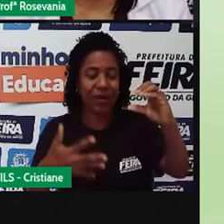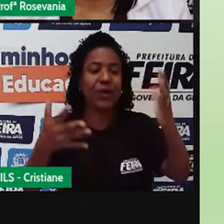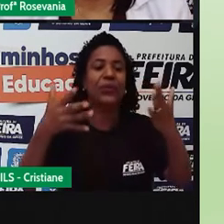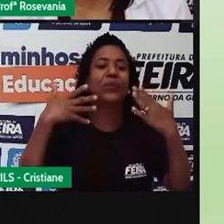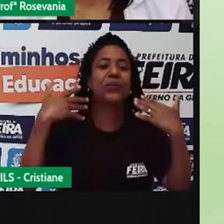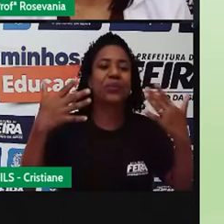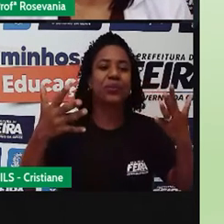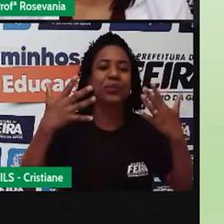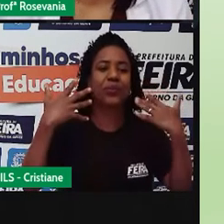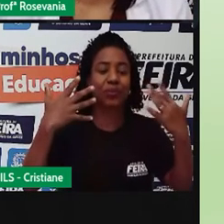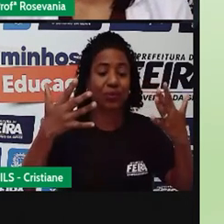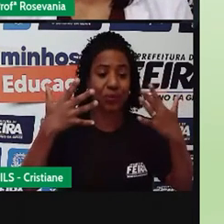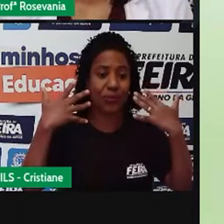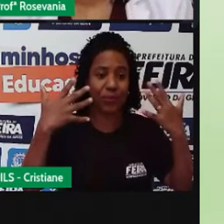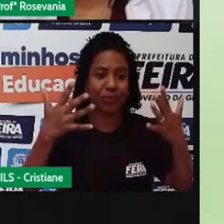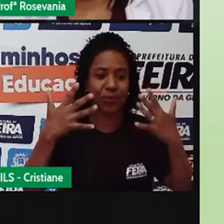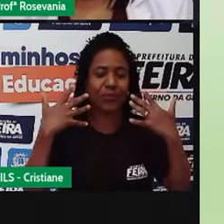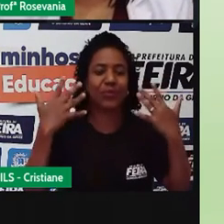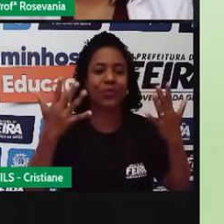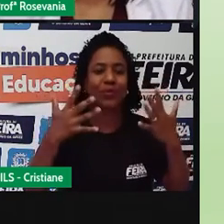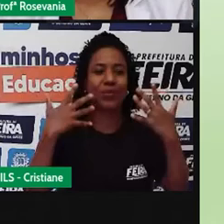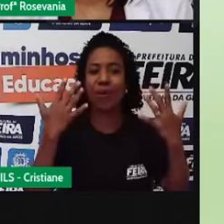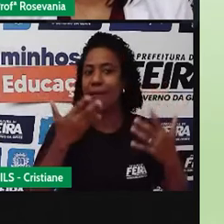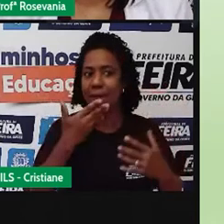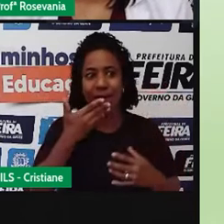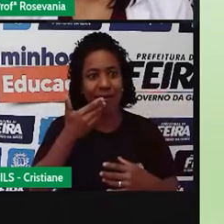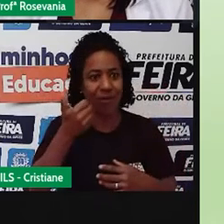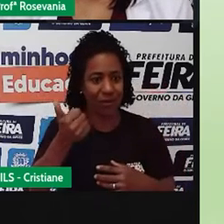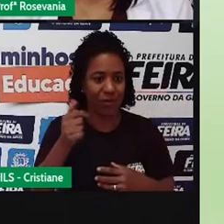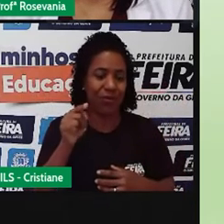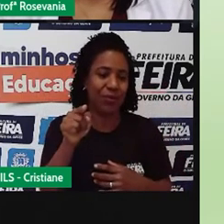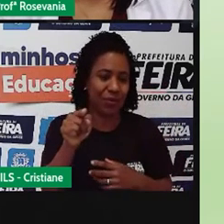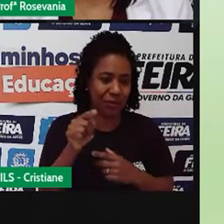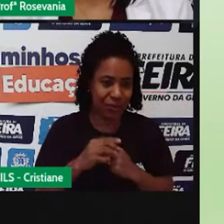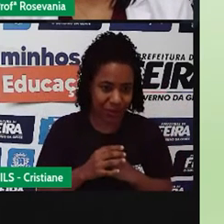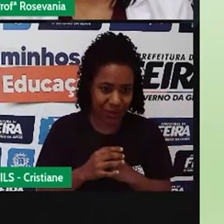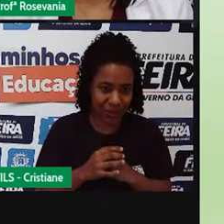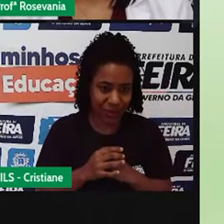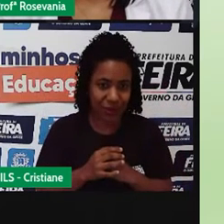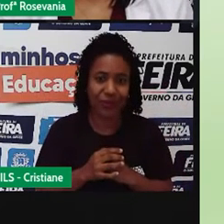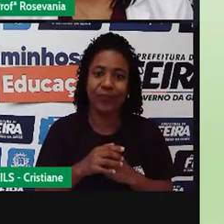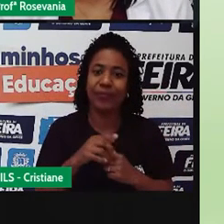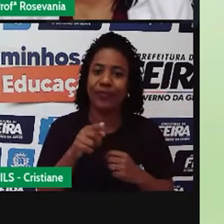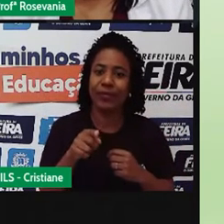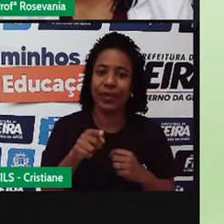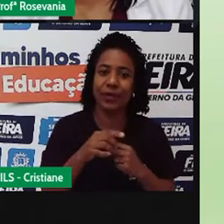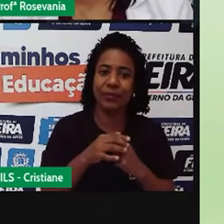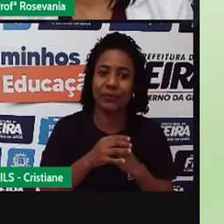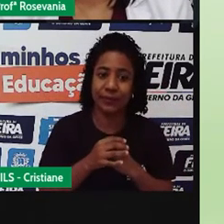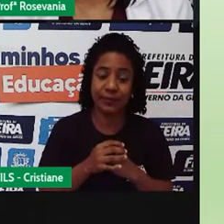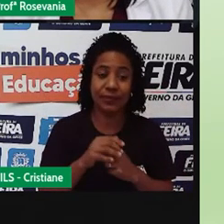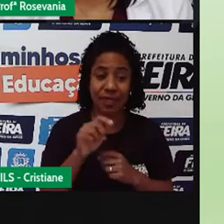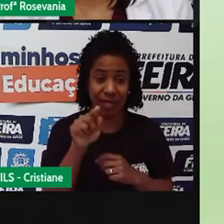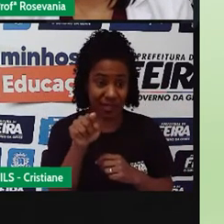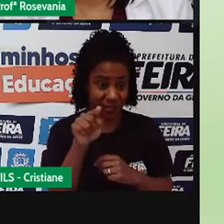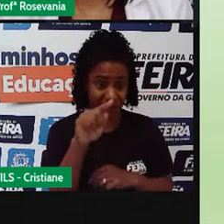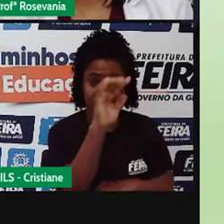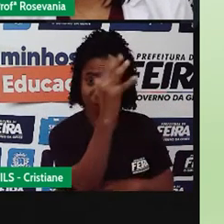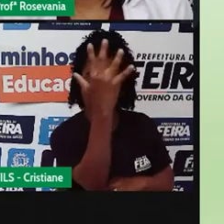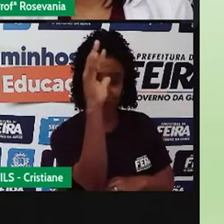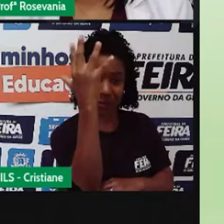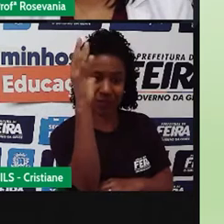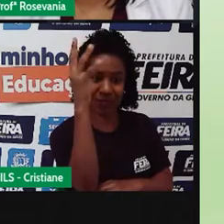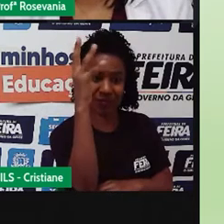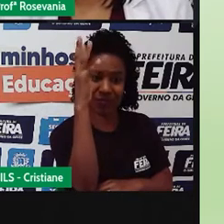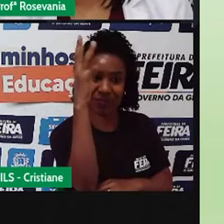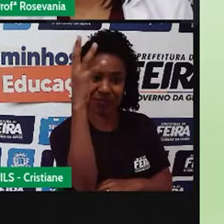pouquinho mais fria, né, começando a esfriar, vamos entender assim, e aí o que que ela diz, né, Araucária, o Pinheiro do